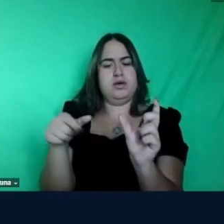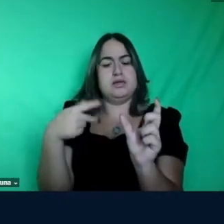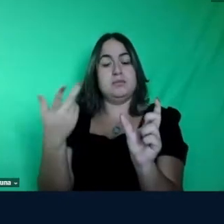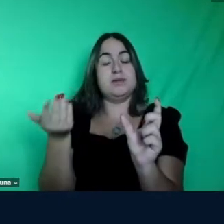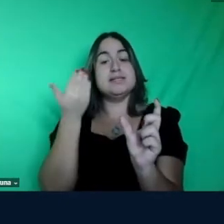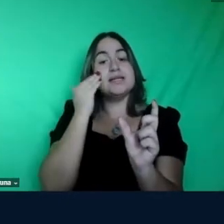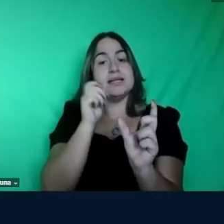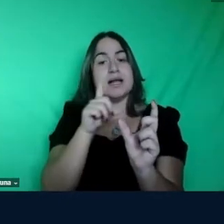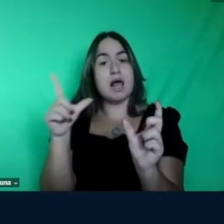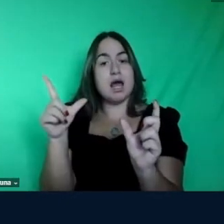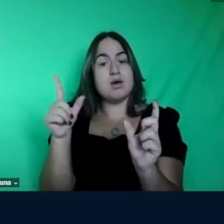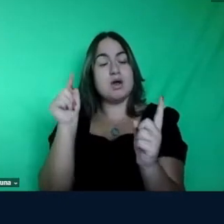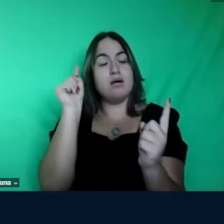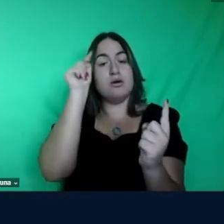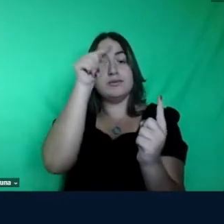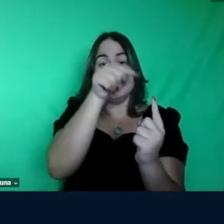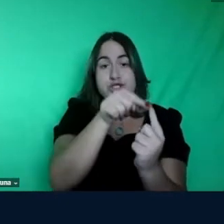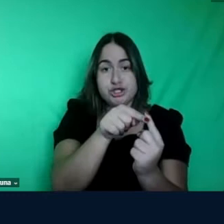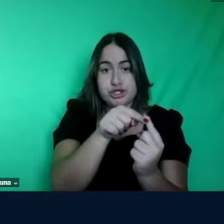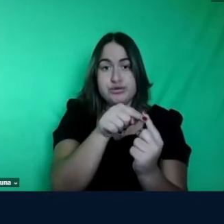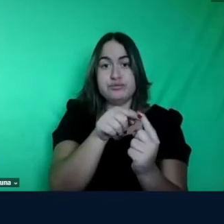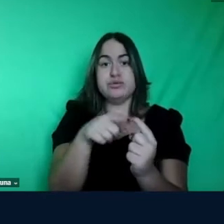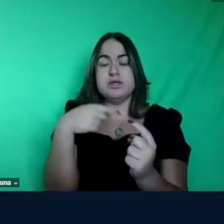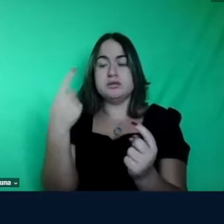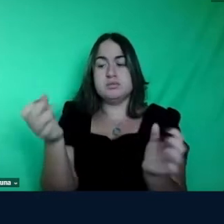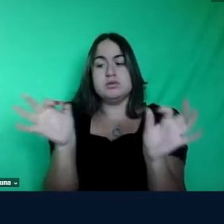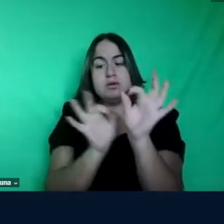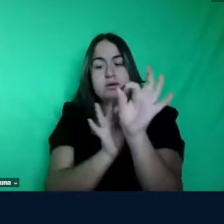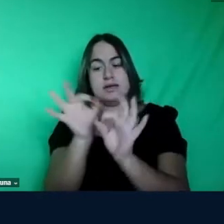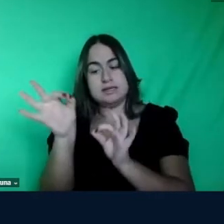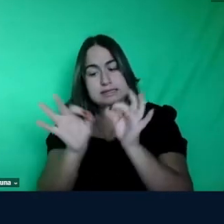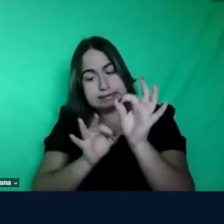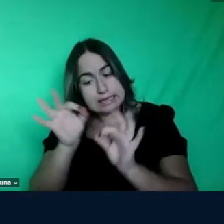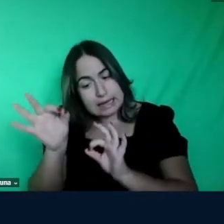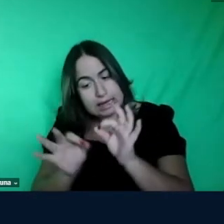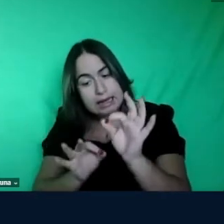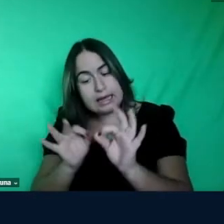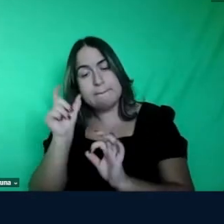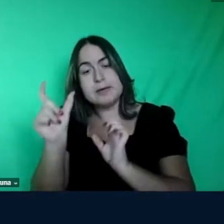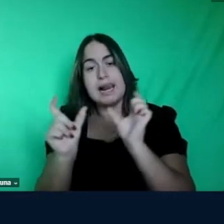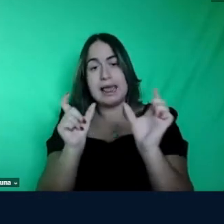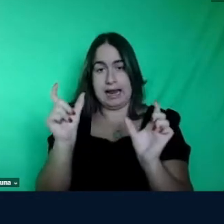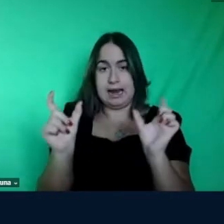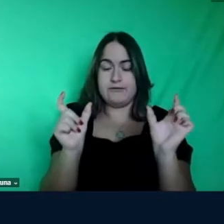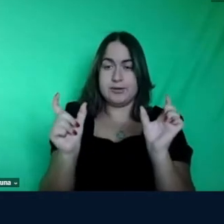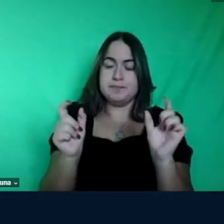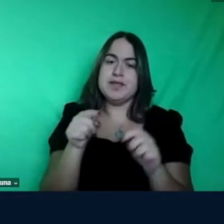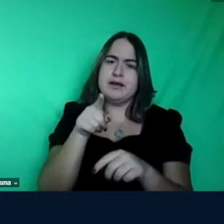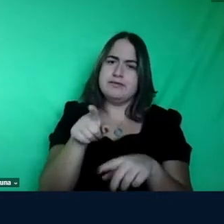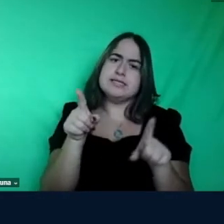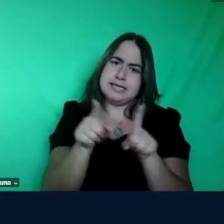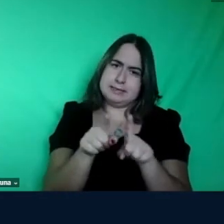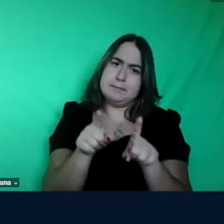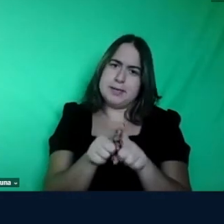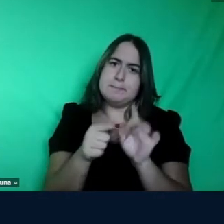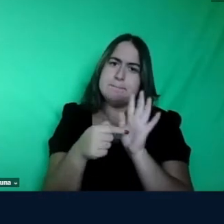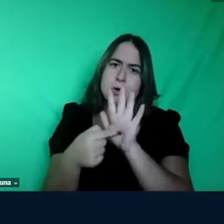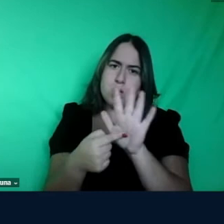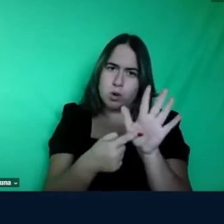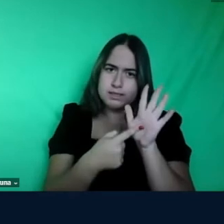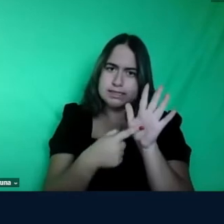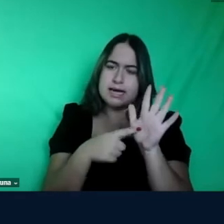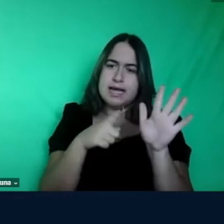acho que daria uma leitura muito melhor ao teu texto você também defende você tem uma postura